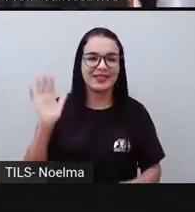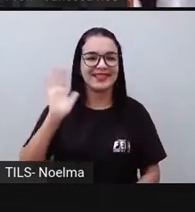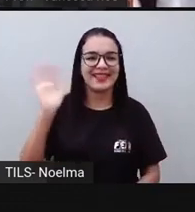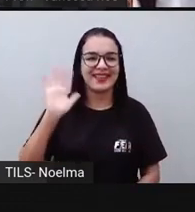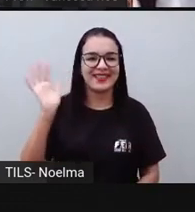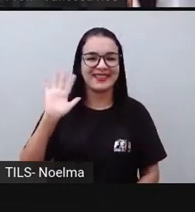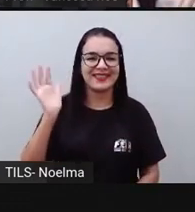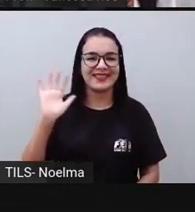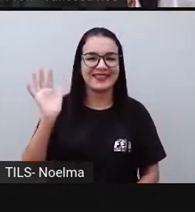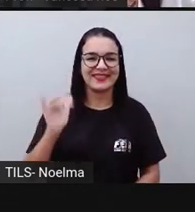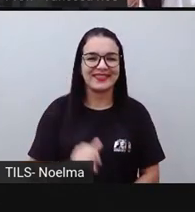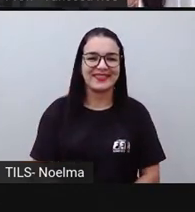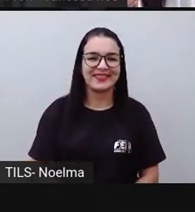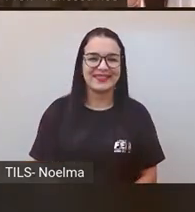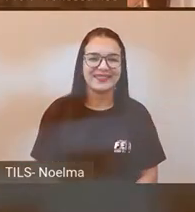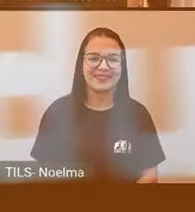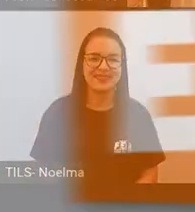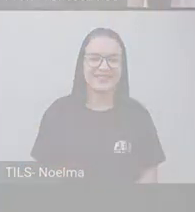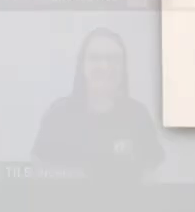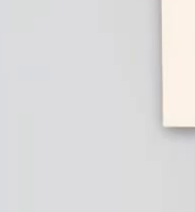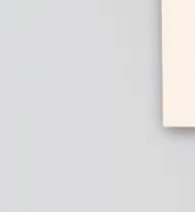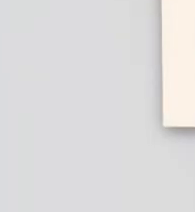Tchau, tchau. Tchau.